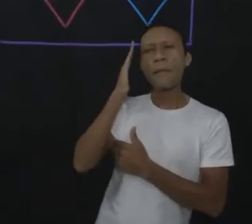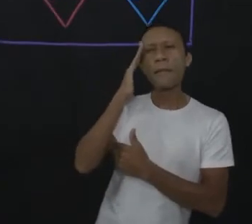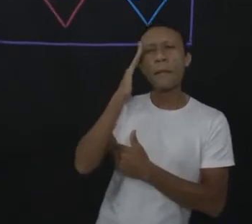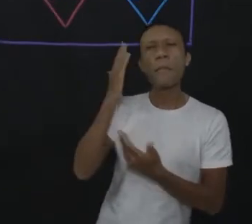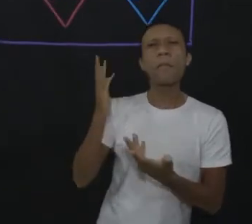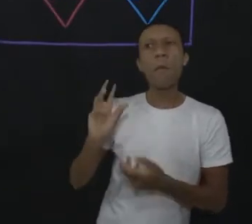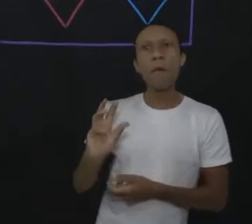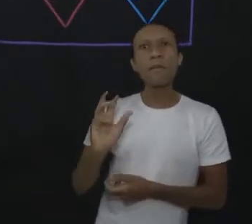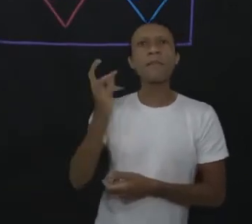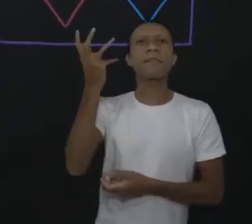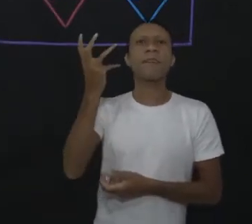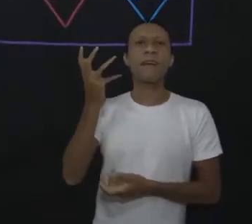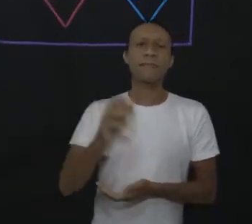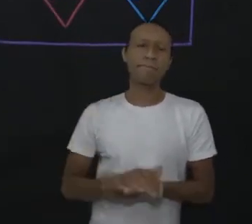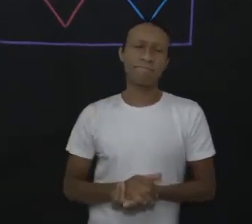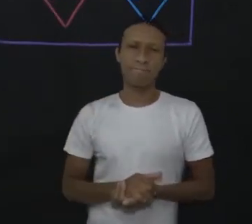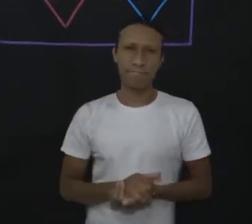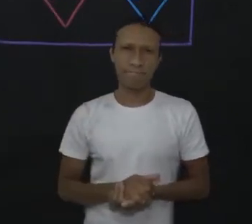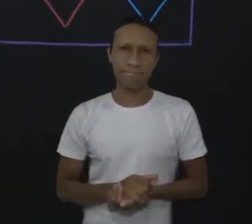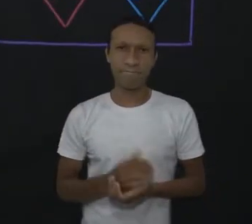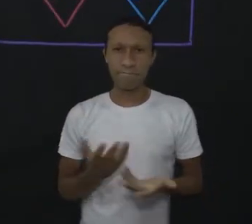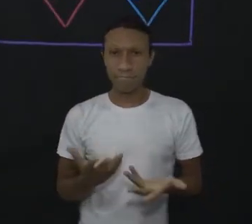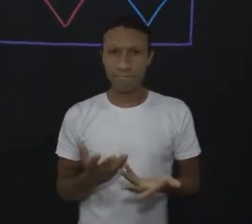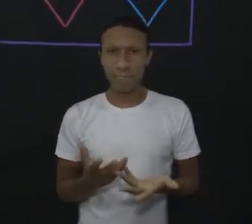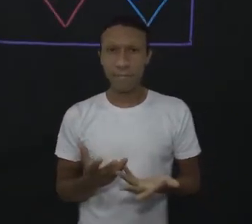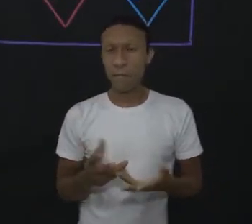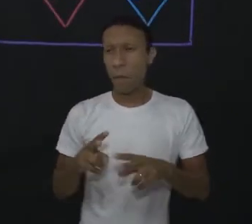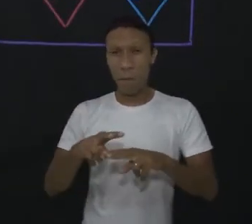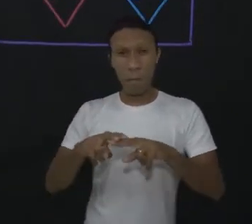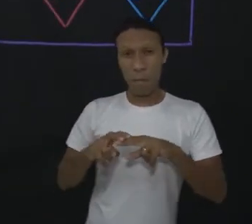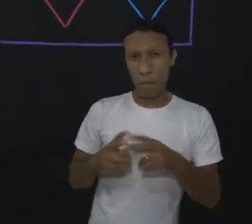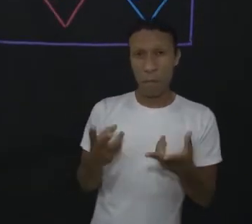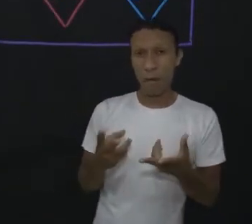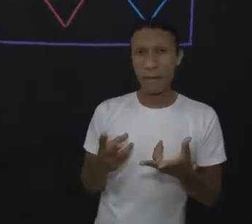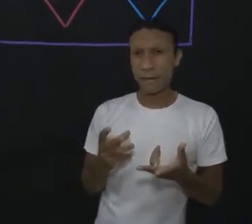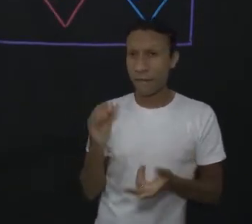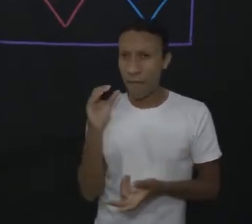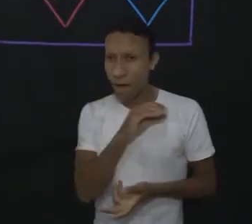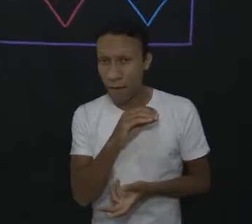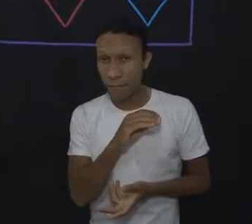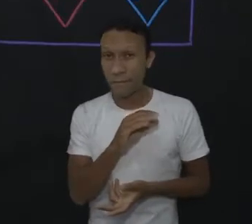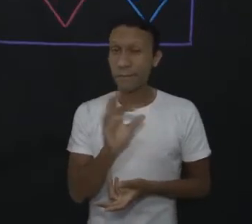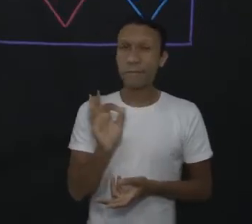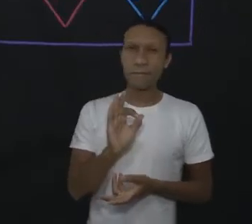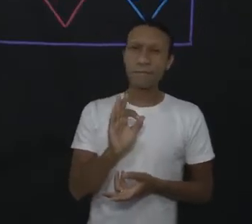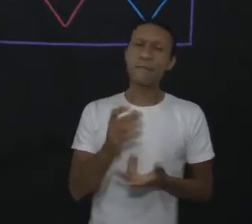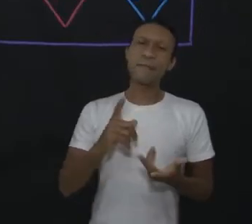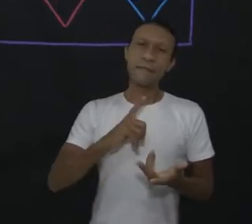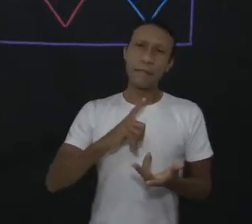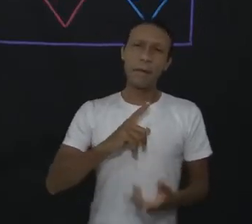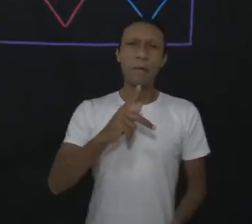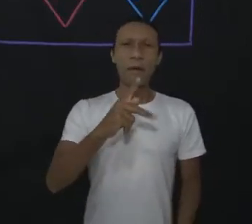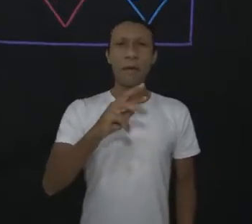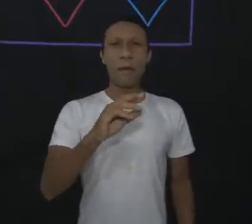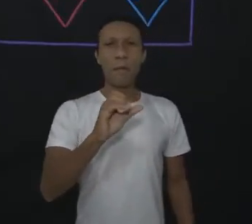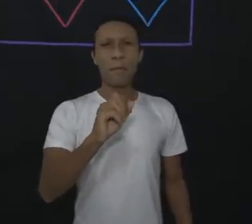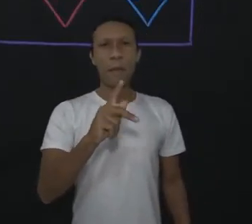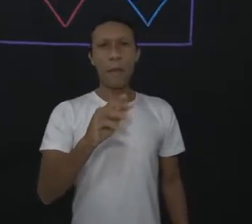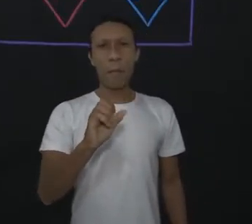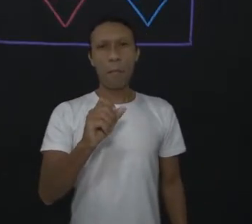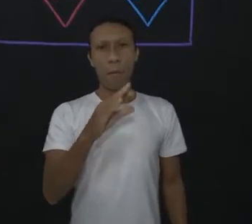repente, de uma forma mais rápida, mas nem por isso, de uma forma exata, uma proporção. Tá legal?